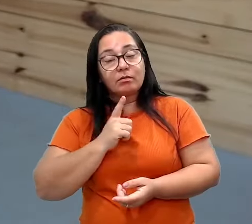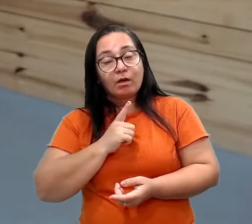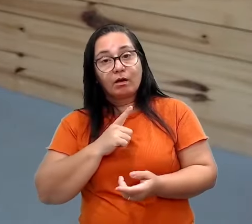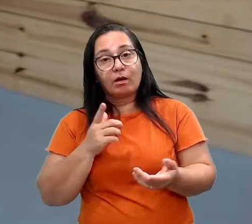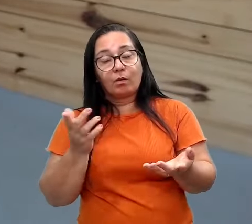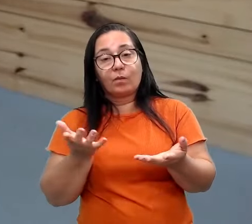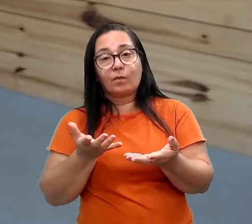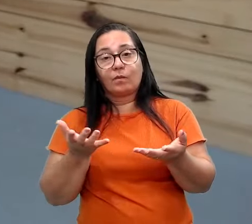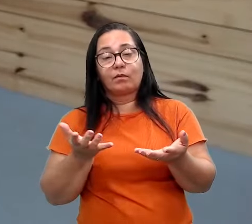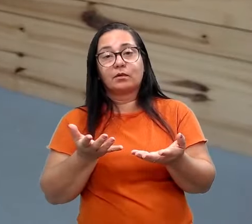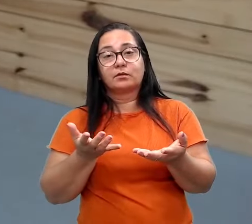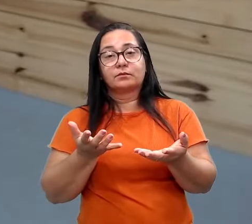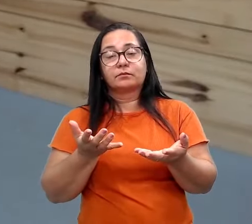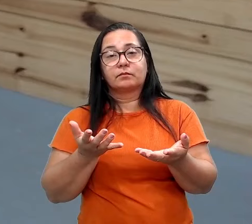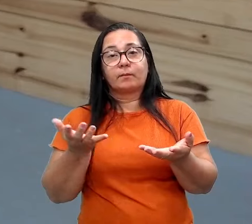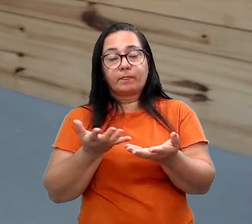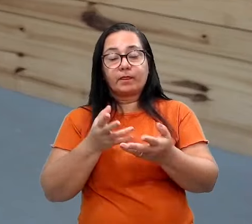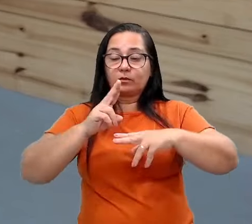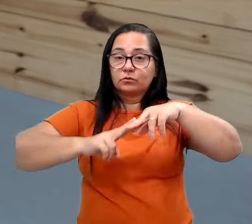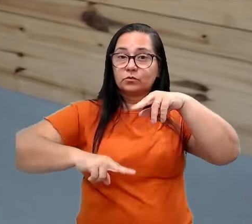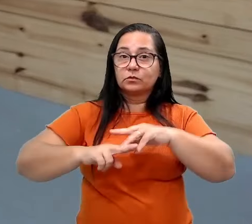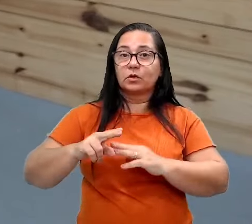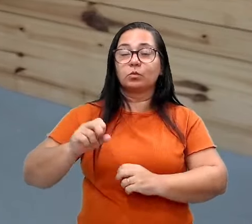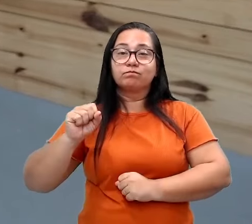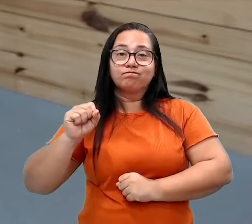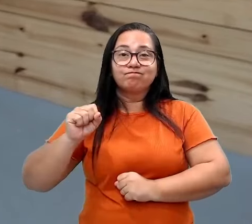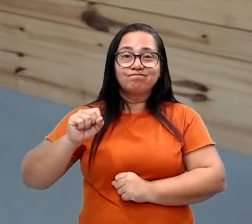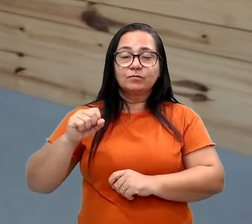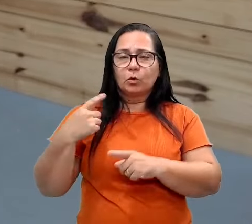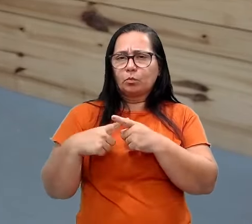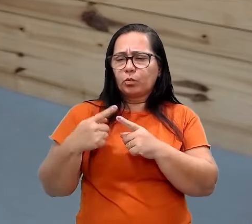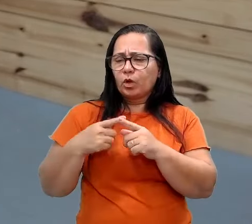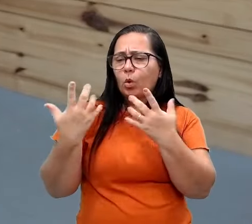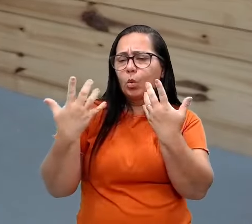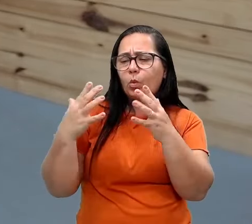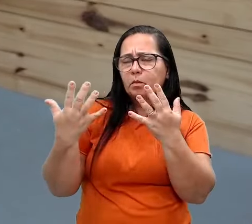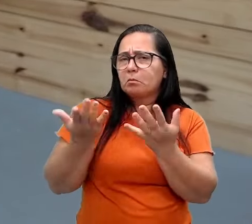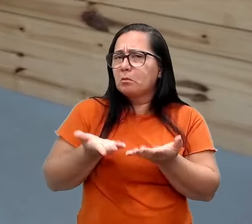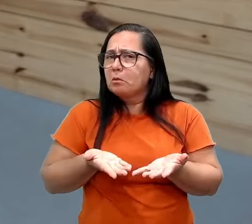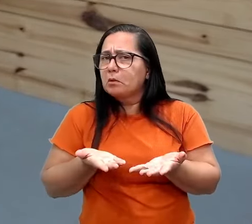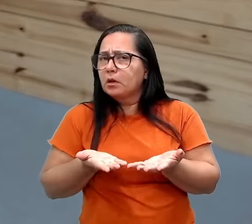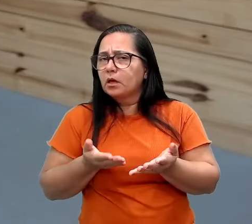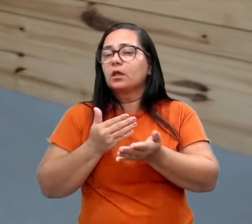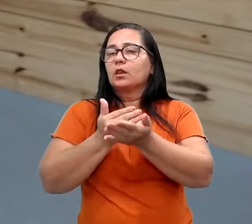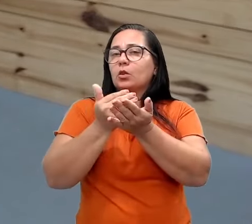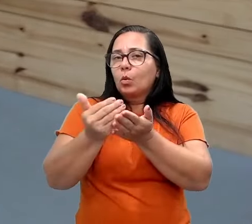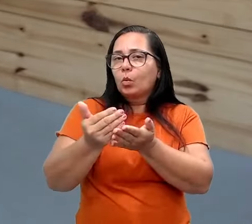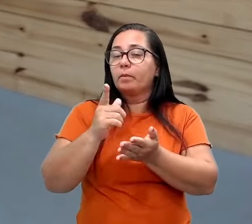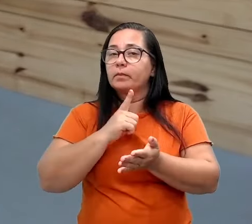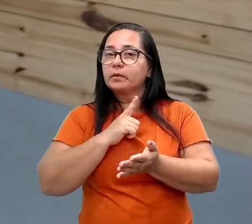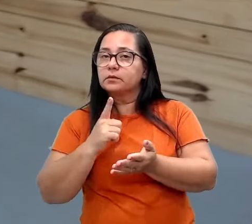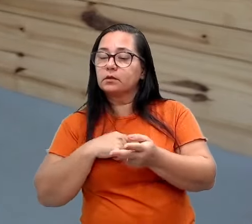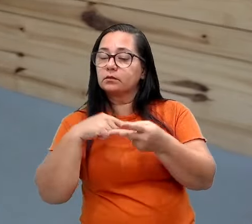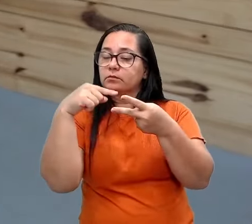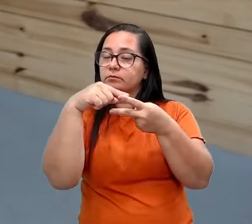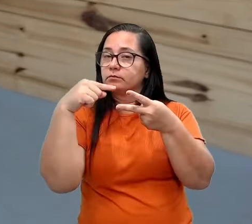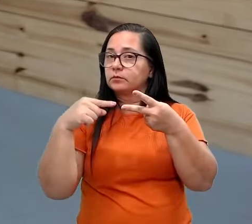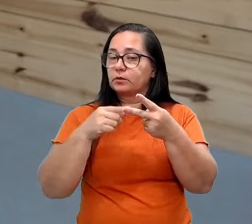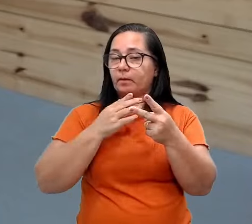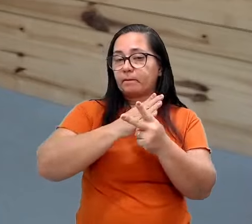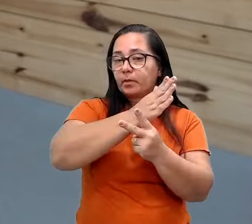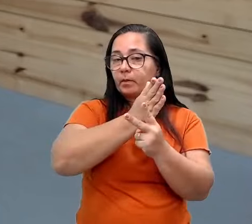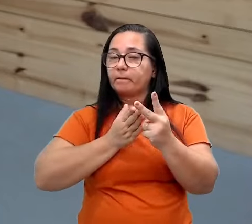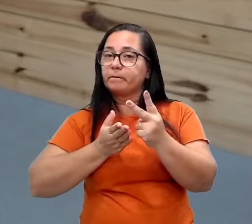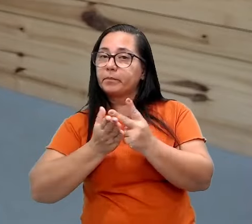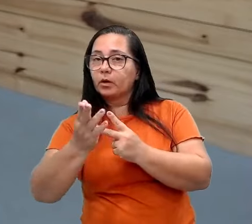o São João. Por que comemora-se São João? Então, a gente começa a ter esses dois viés, da